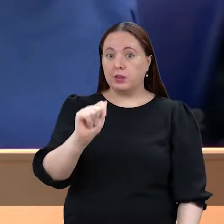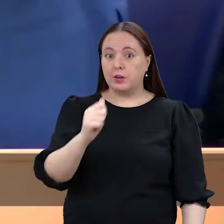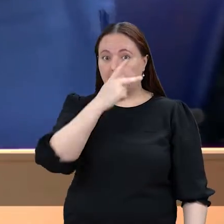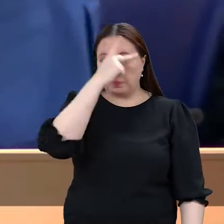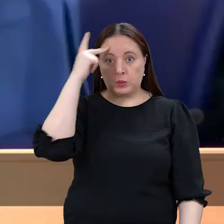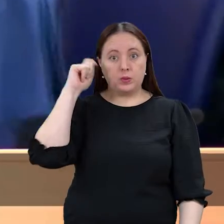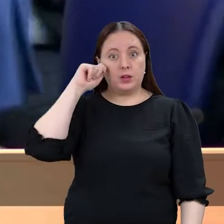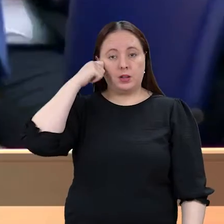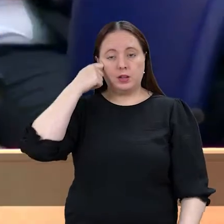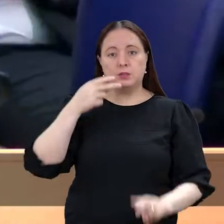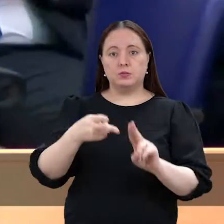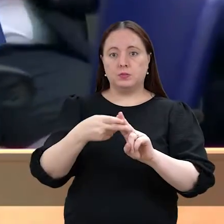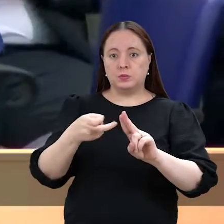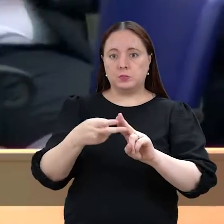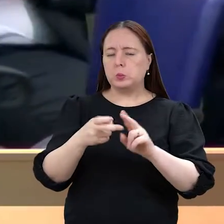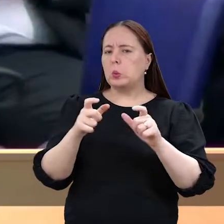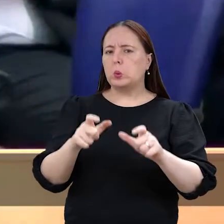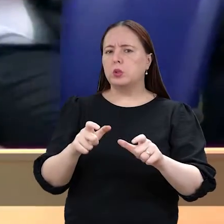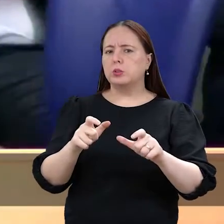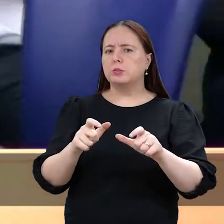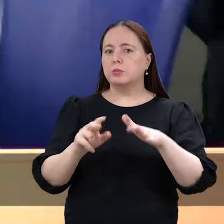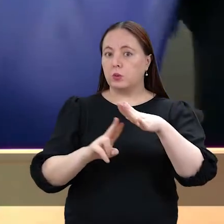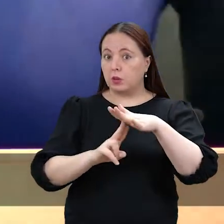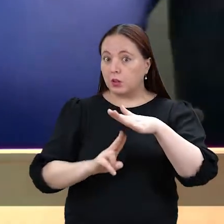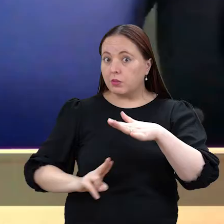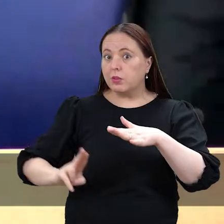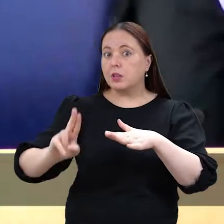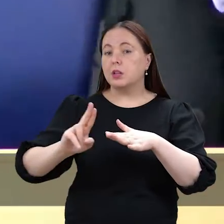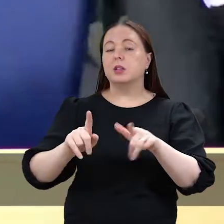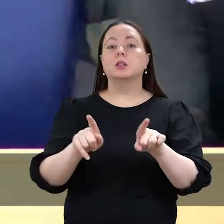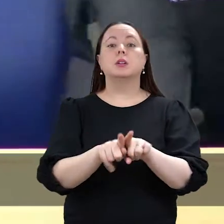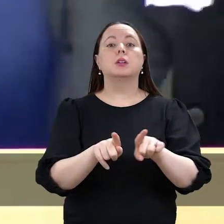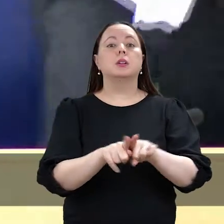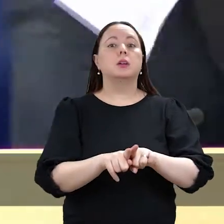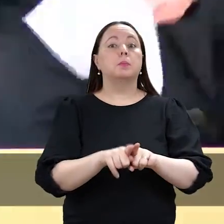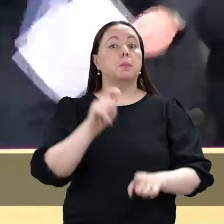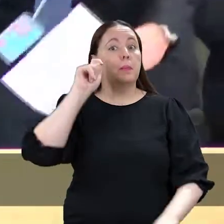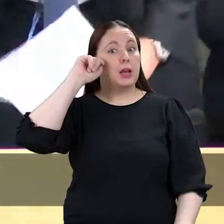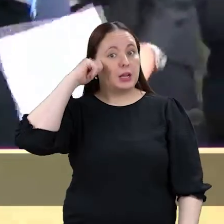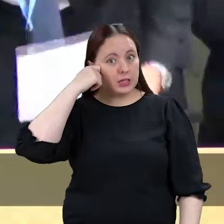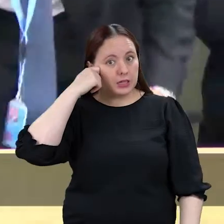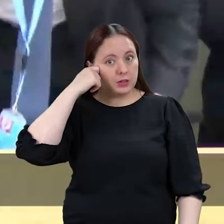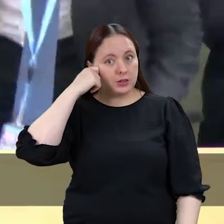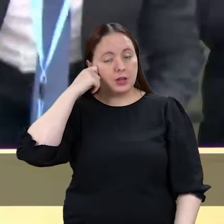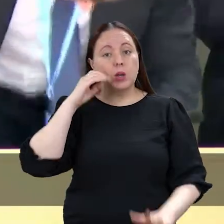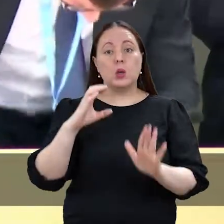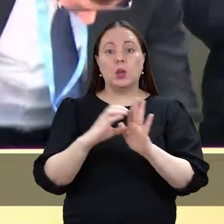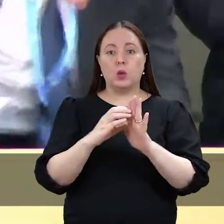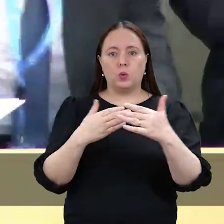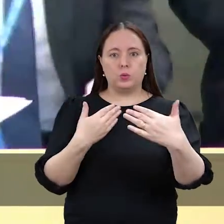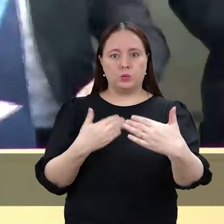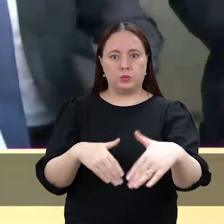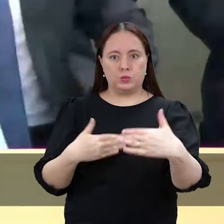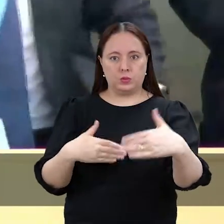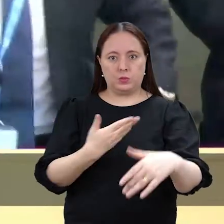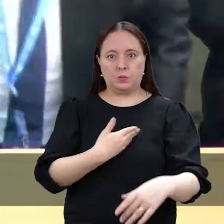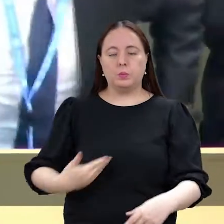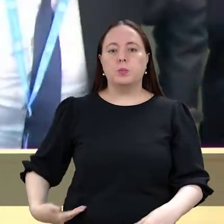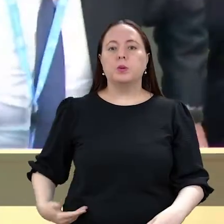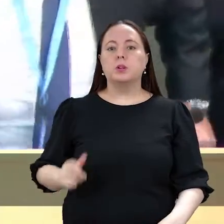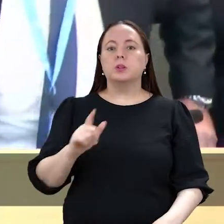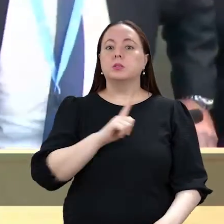indígenas em instituições de ensino superior, bem como para negros em concursos públicos na